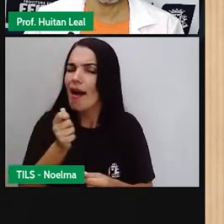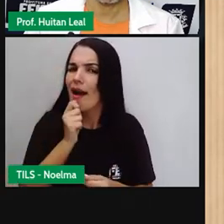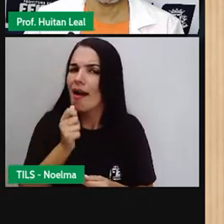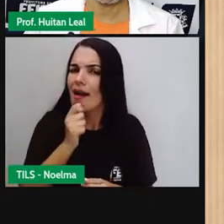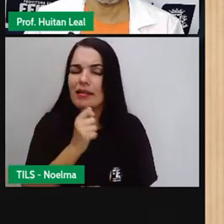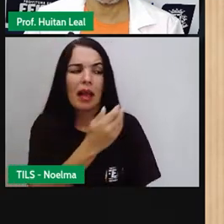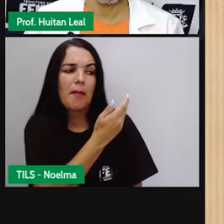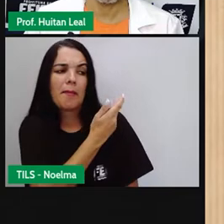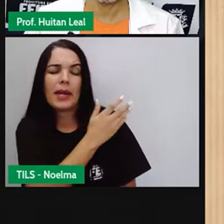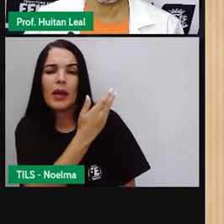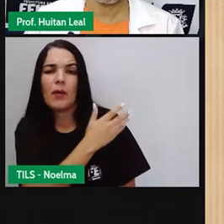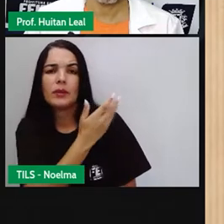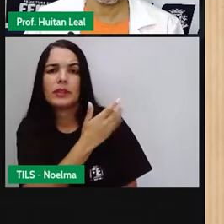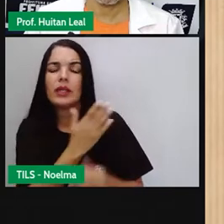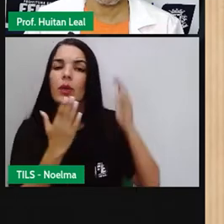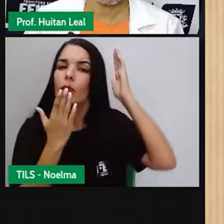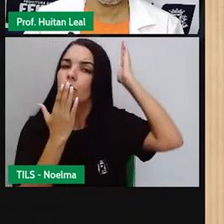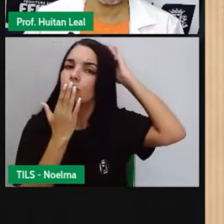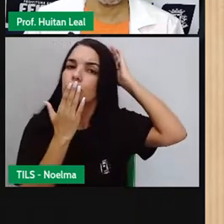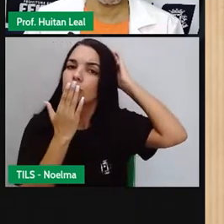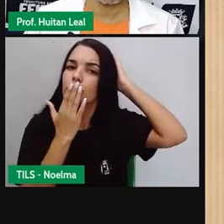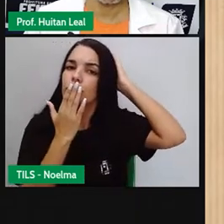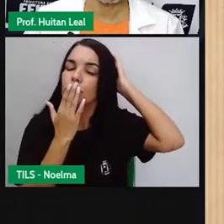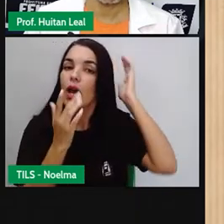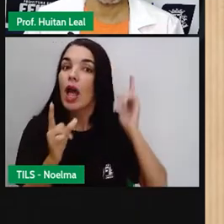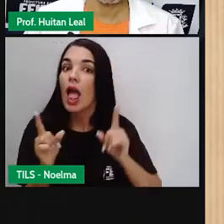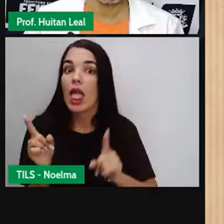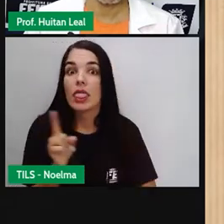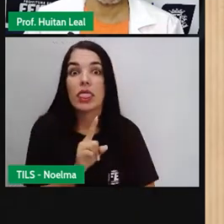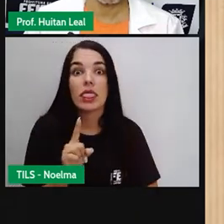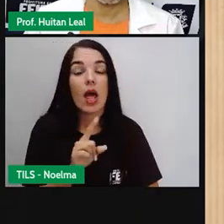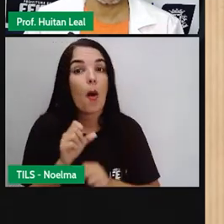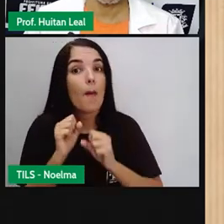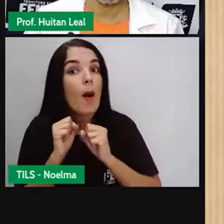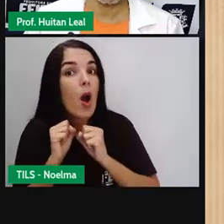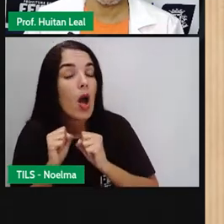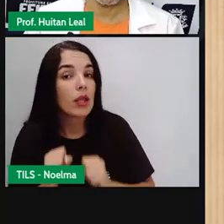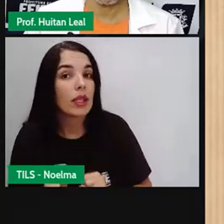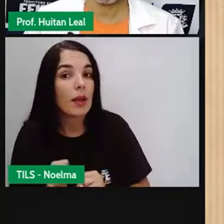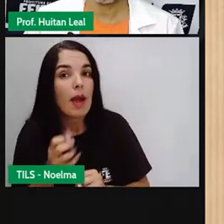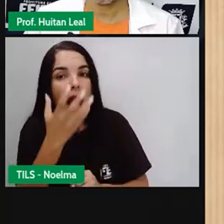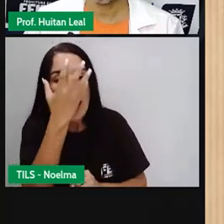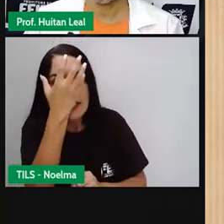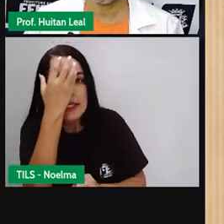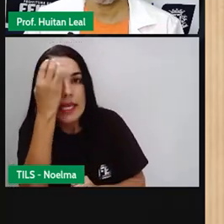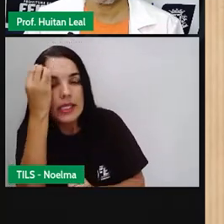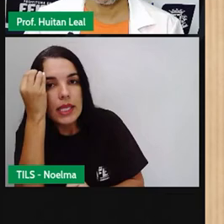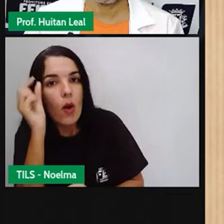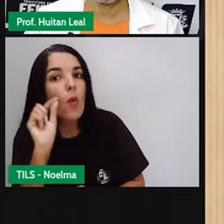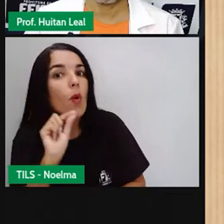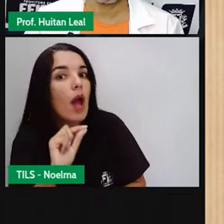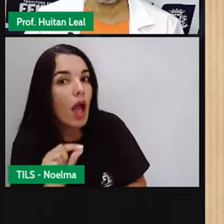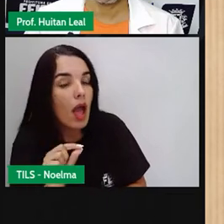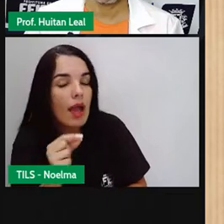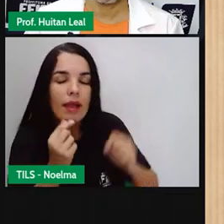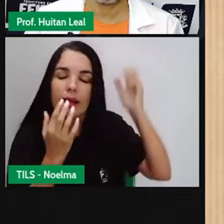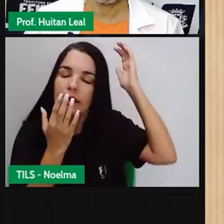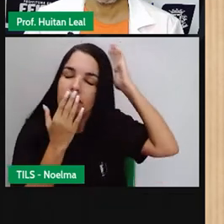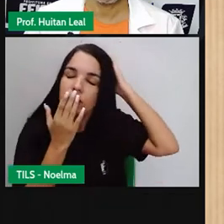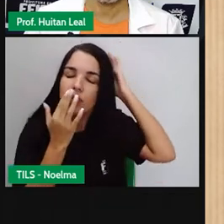indígenas. Não podemos esquecer que os indígenas, os índios, eles são pessoas como nós.